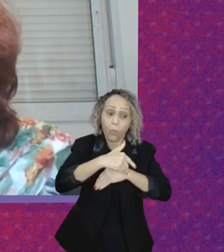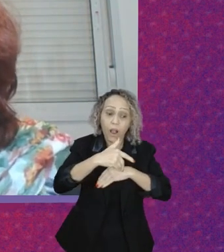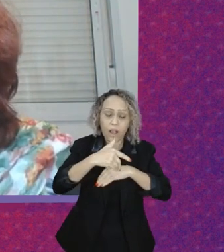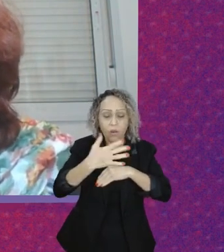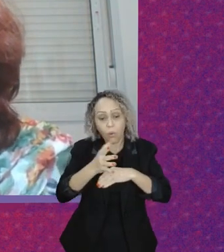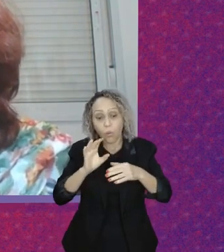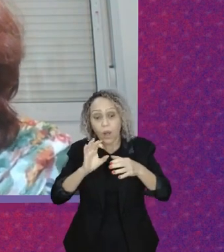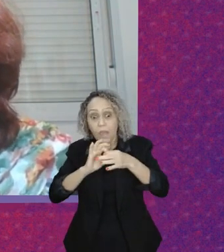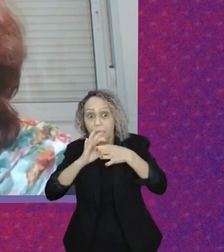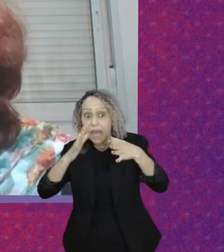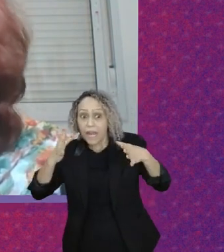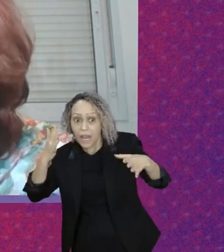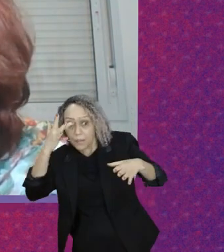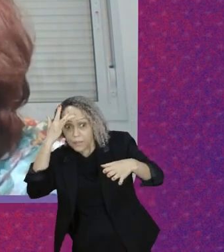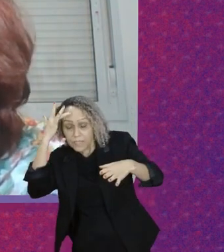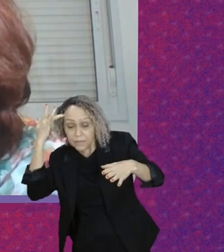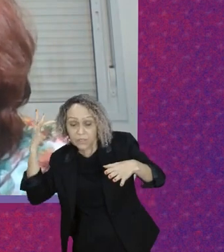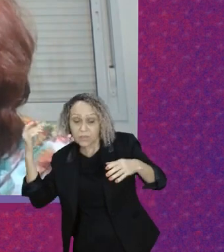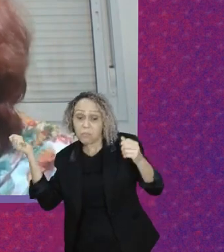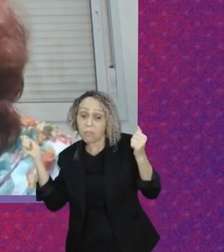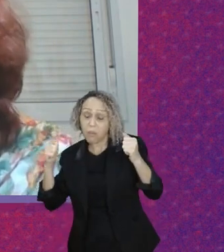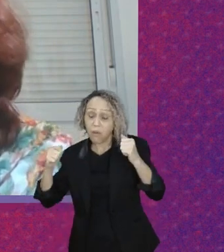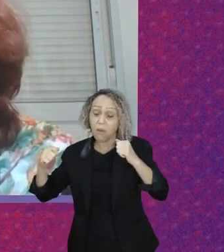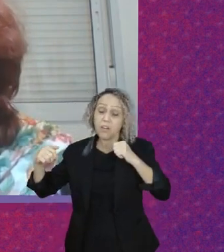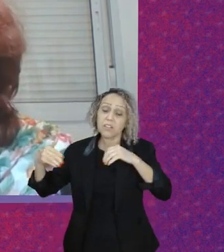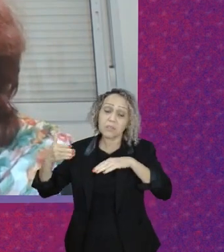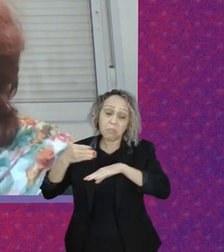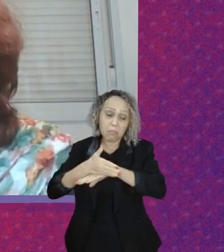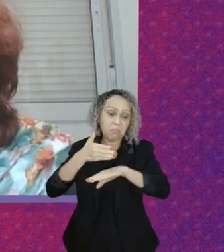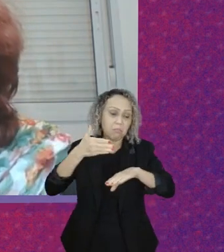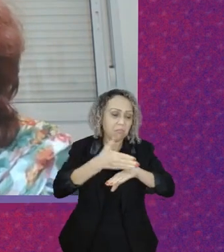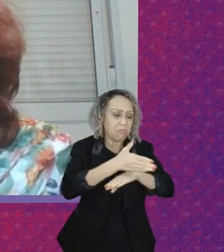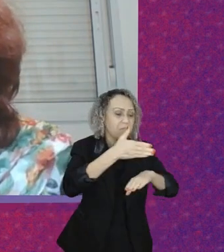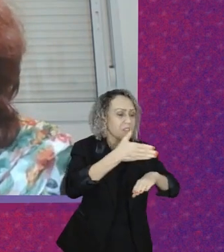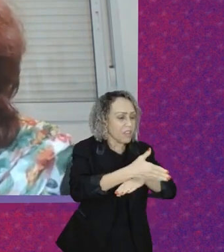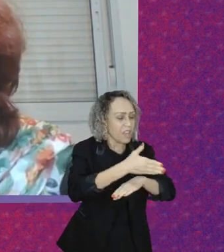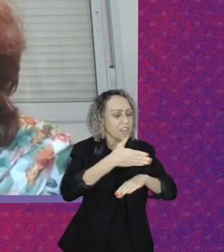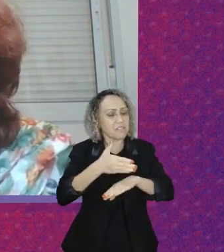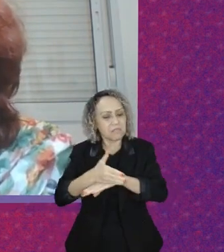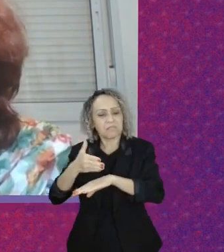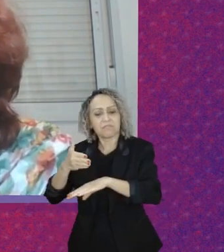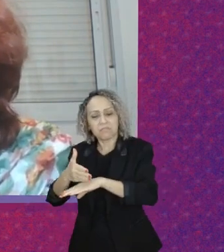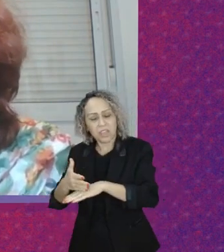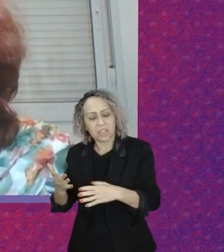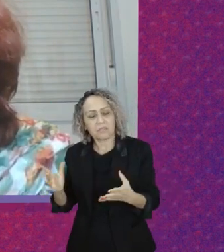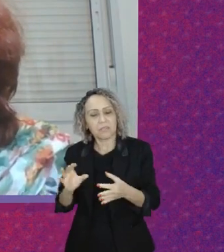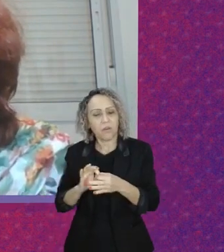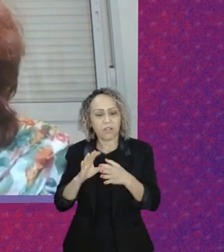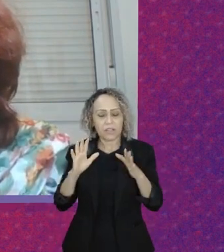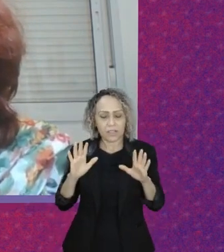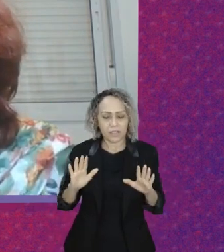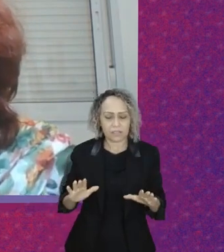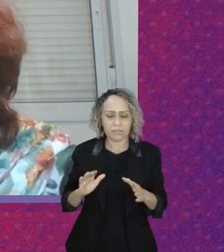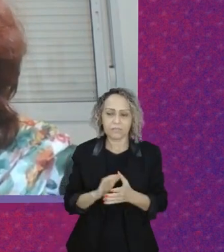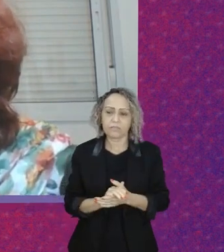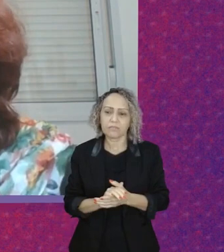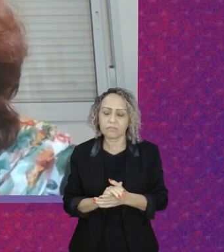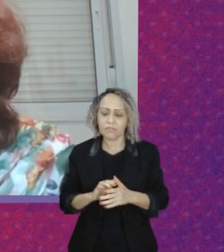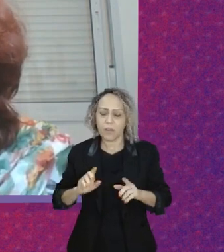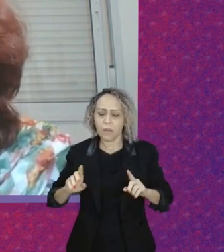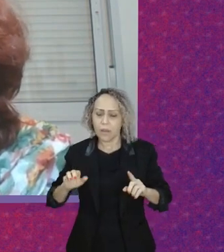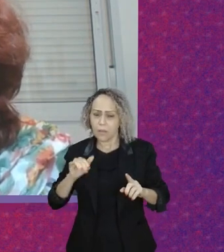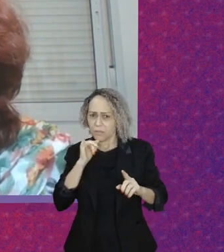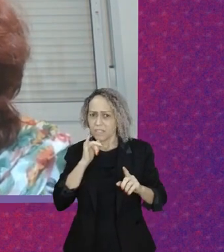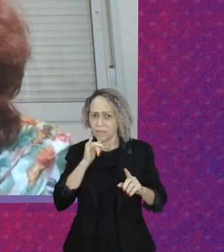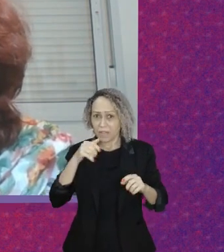acesso mais democrático à rua. A gente lembra muito bem aqui a disputa, vira uma disputa a questão de você fechar